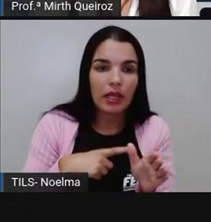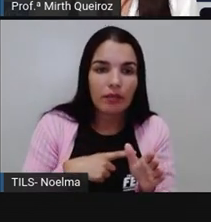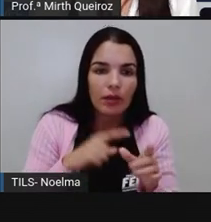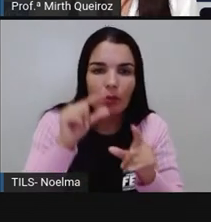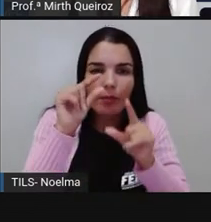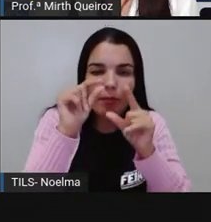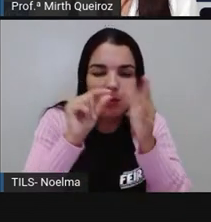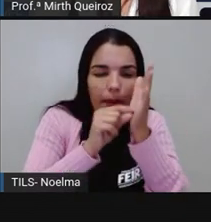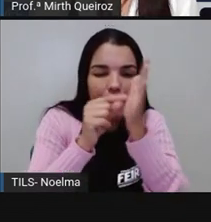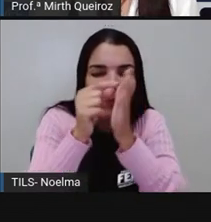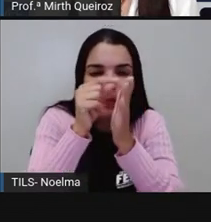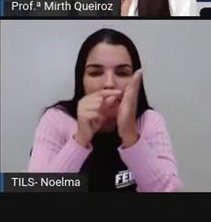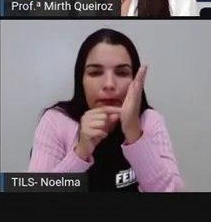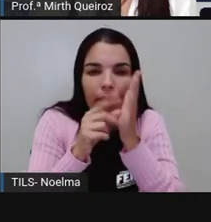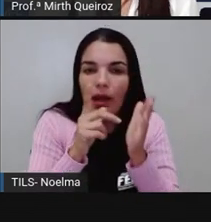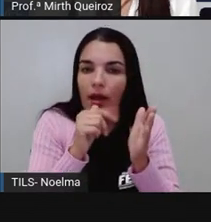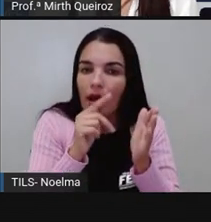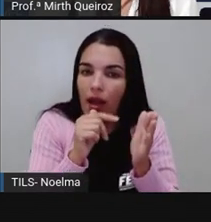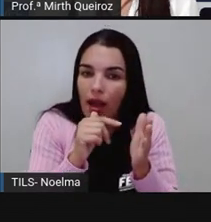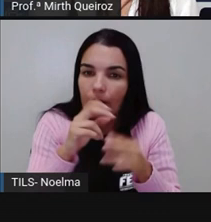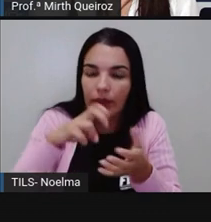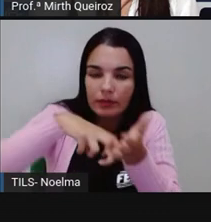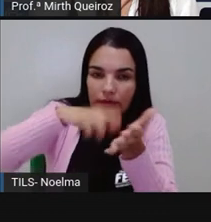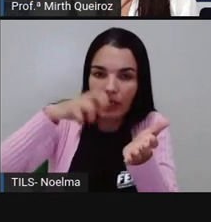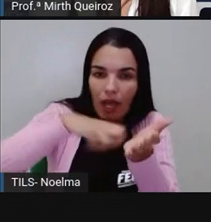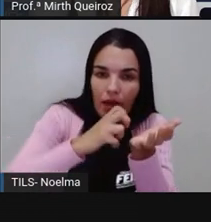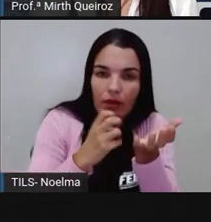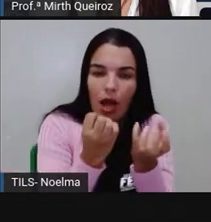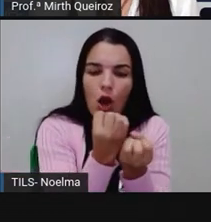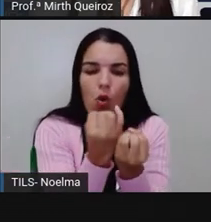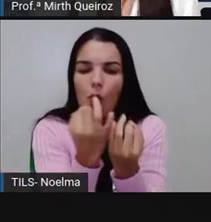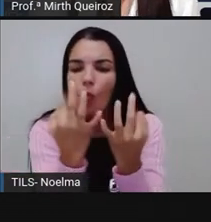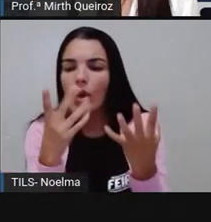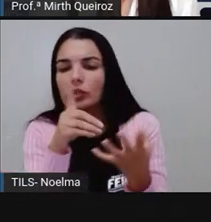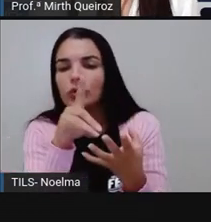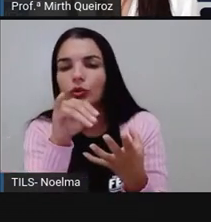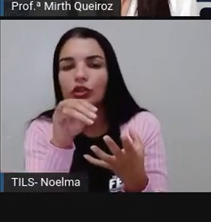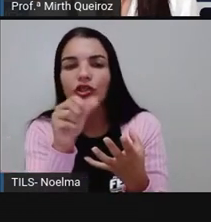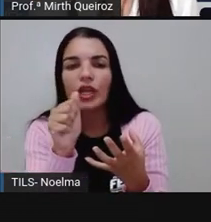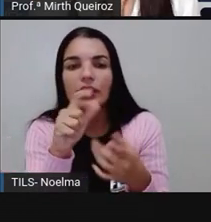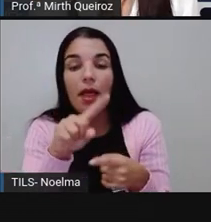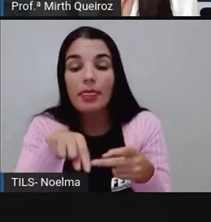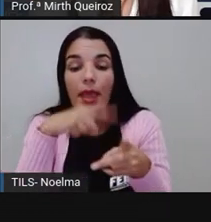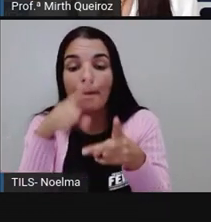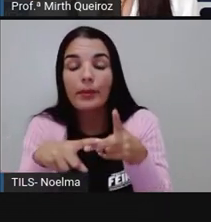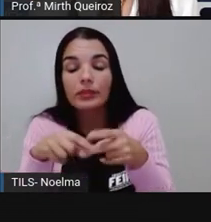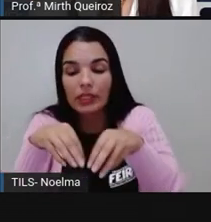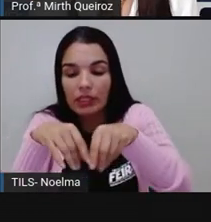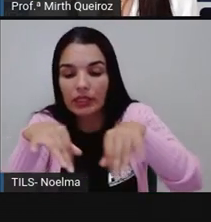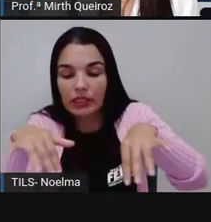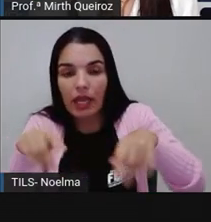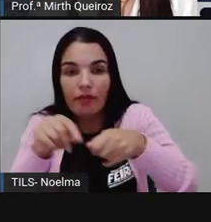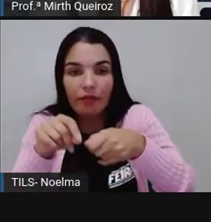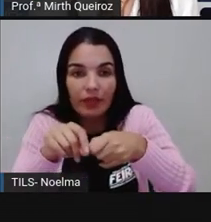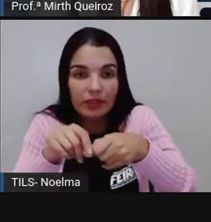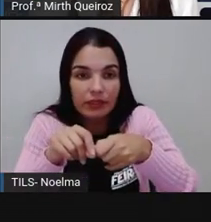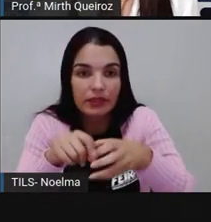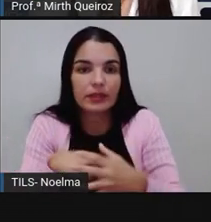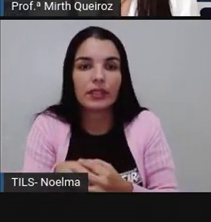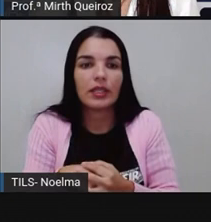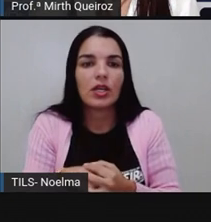Na garrafa? Com quantos dias? Depois de vocês terem feito Terrário, nesse caso, né?